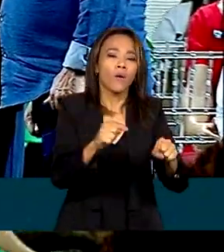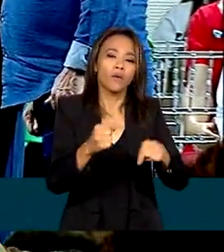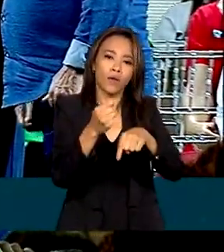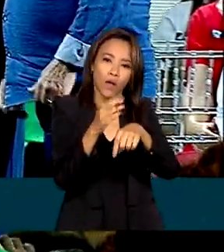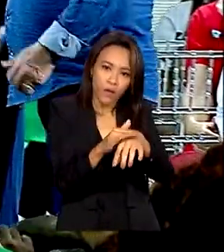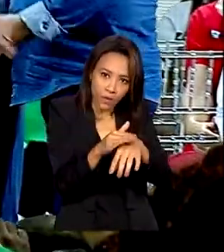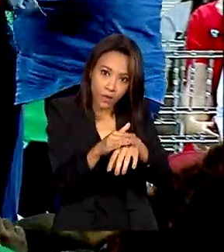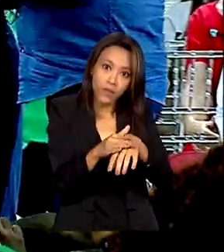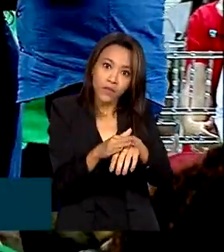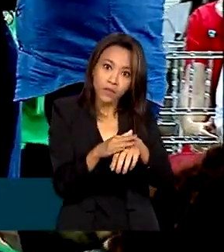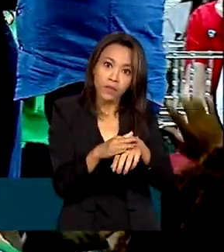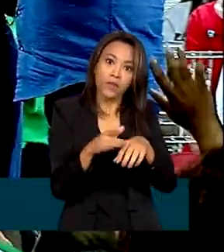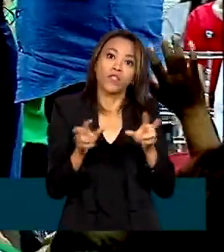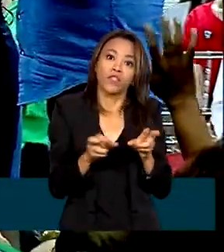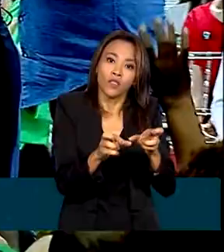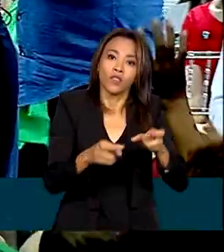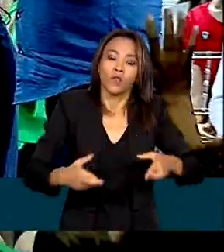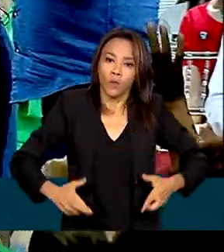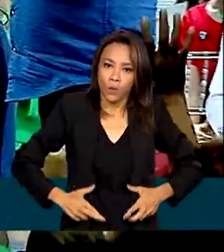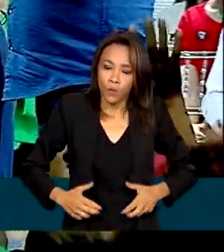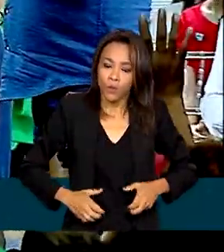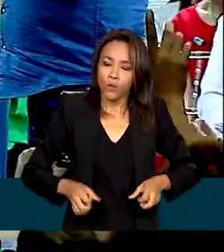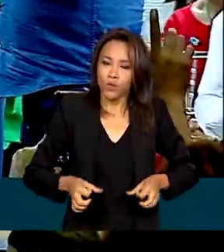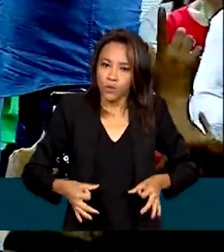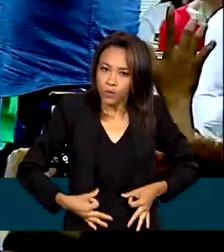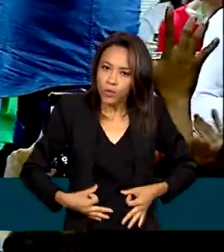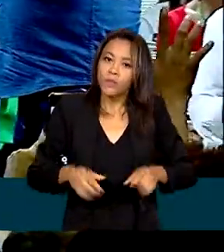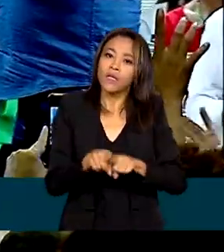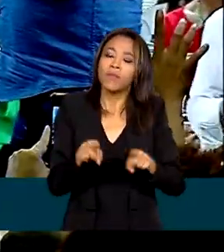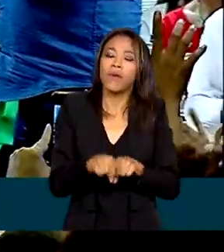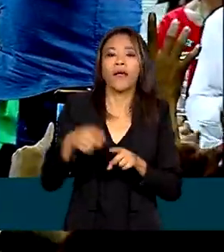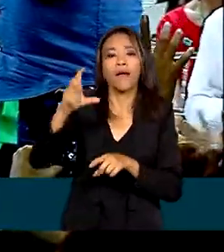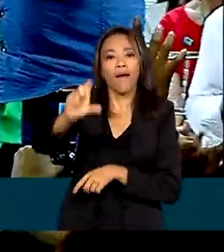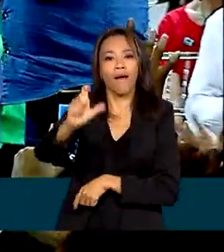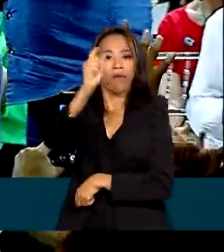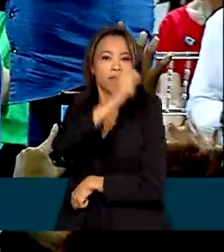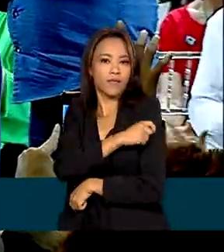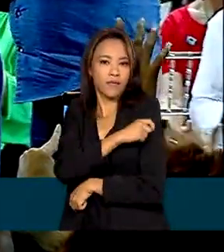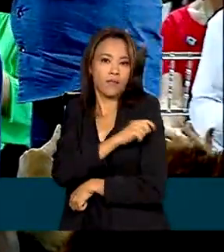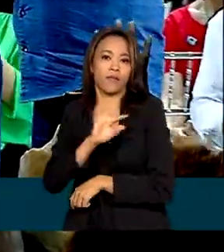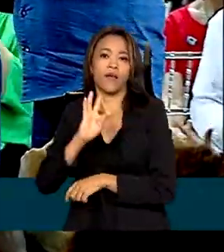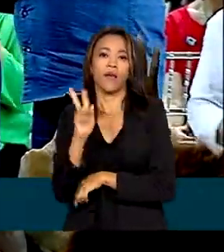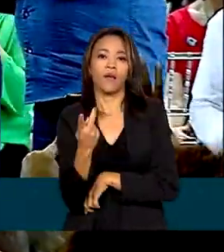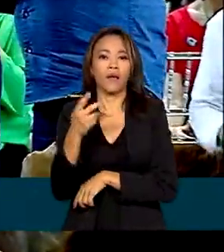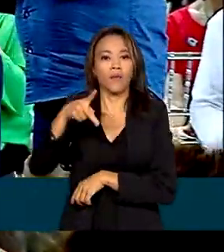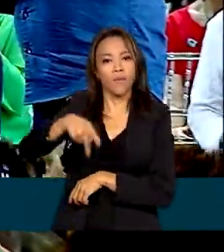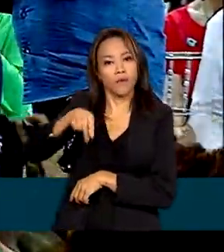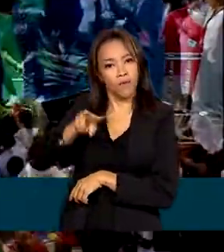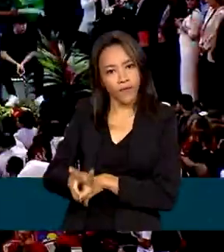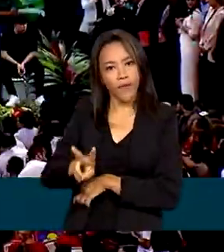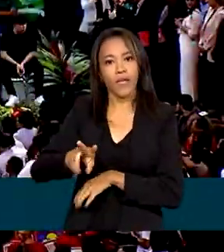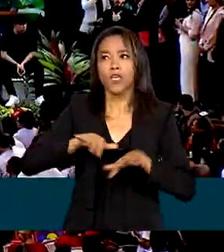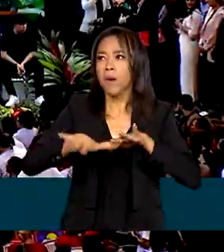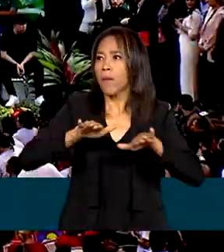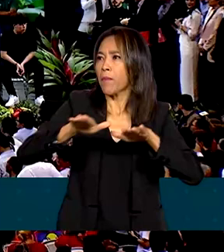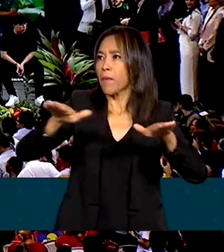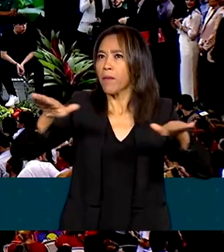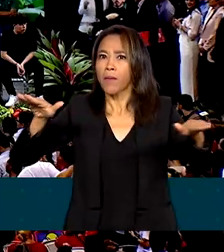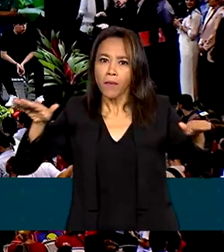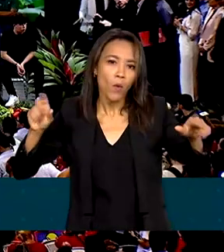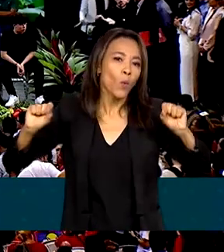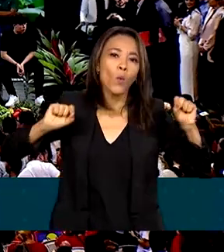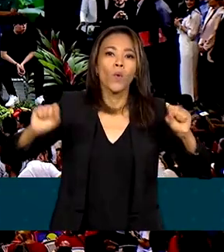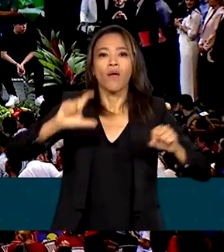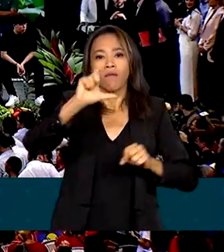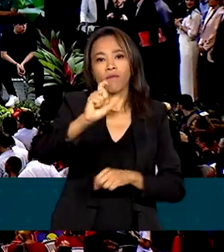mulheres, juntando a vacina de HPV, movimento de vacinação, gente, juntando o